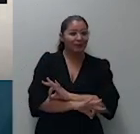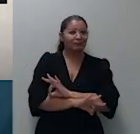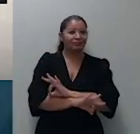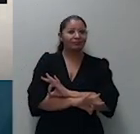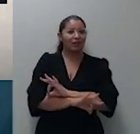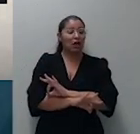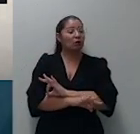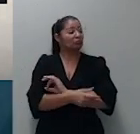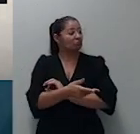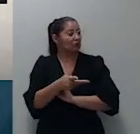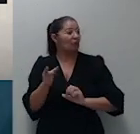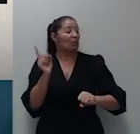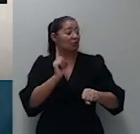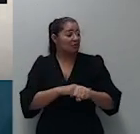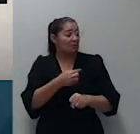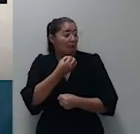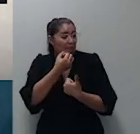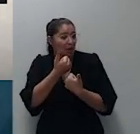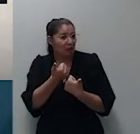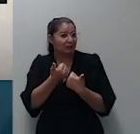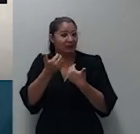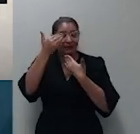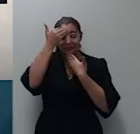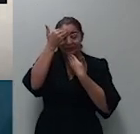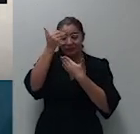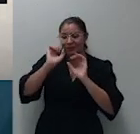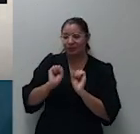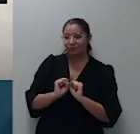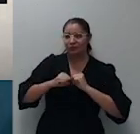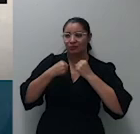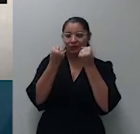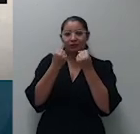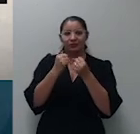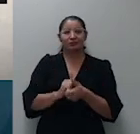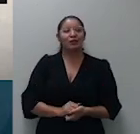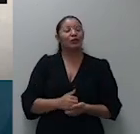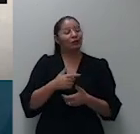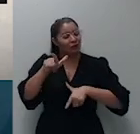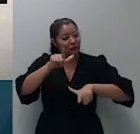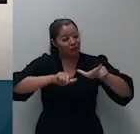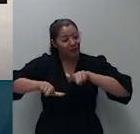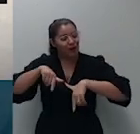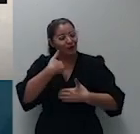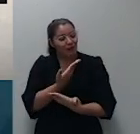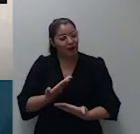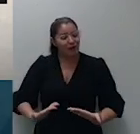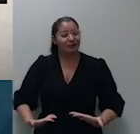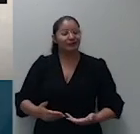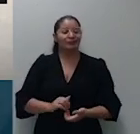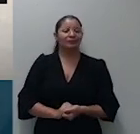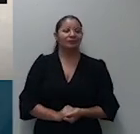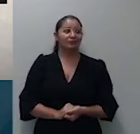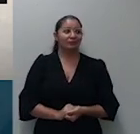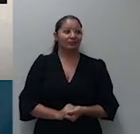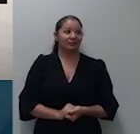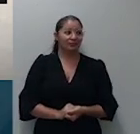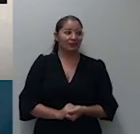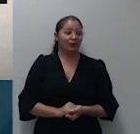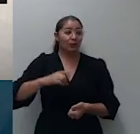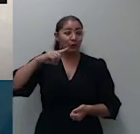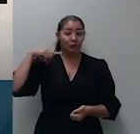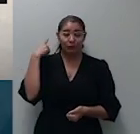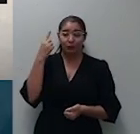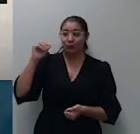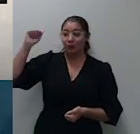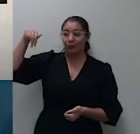agradecer o esforço dos servidores que proporcionam o nosso trabalho o doutor Antônio Carlos pessoa